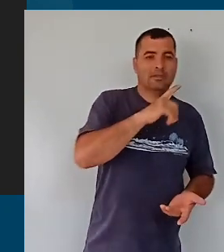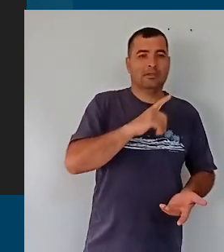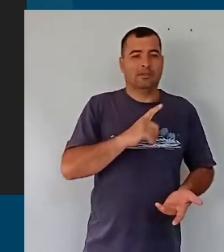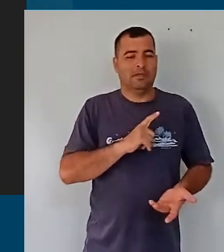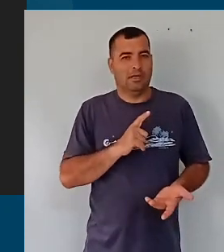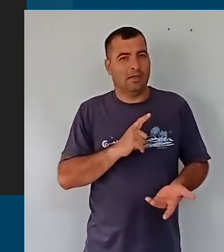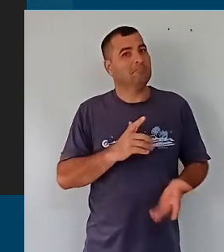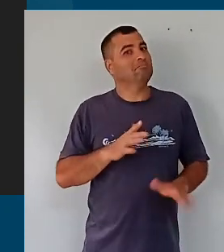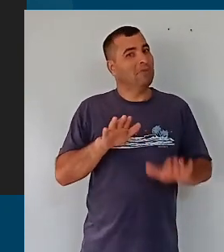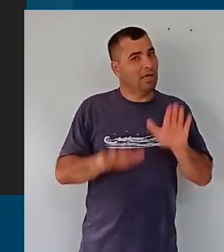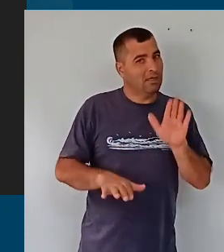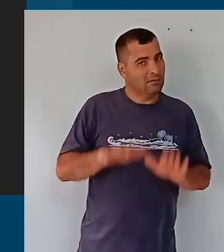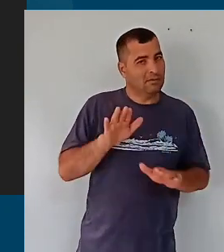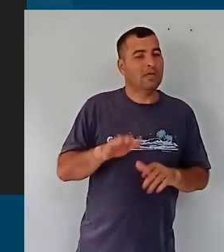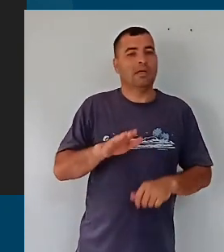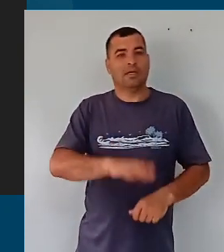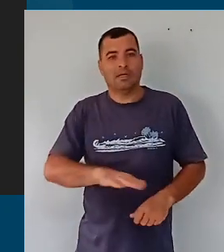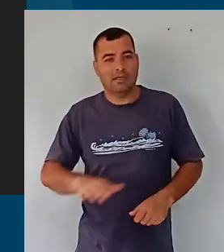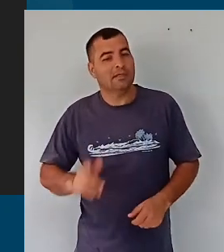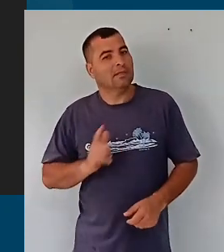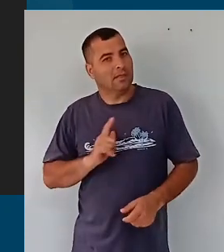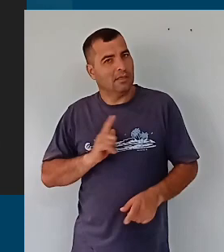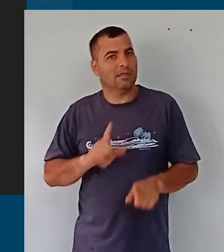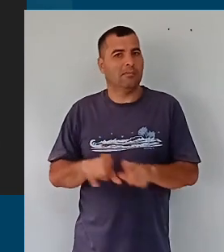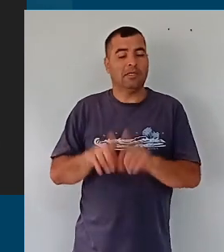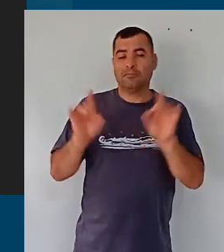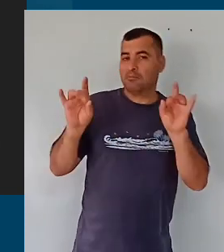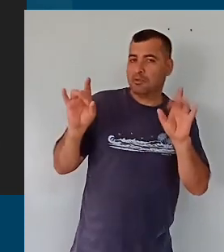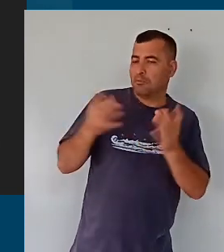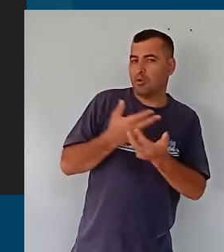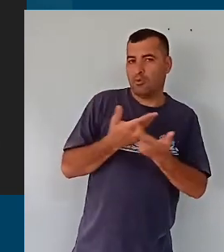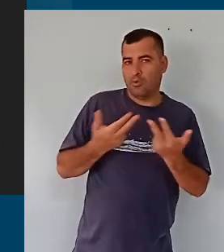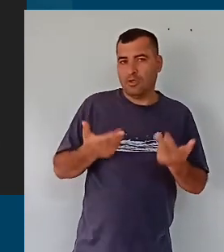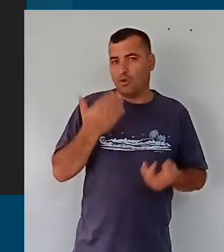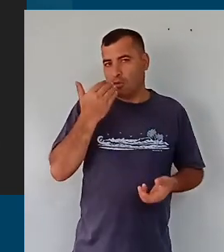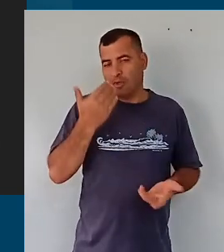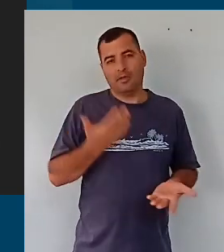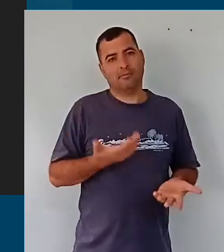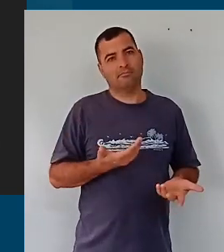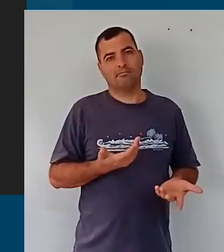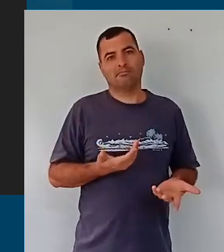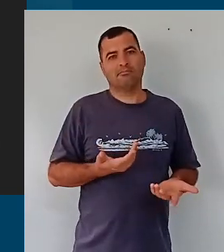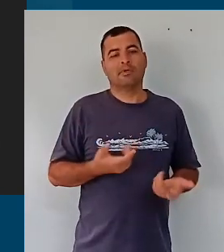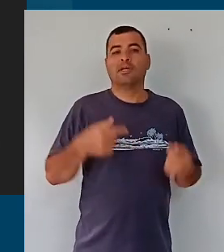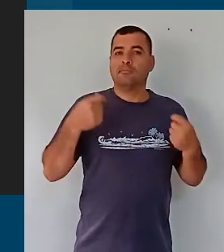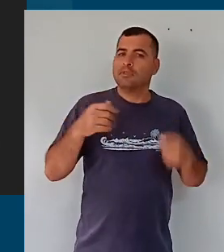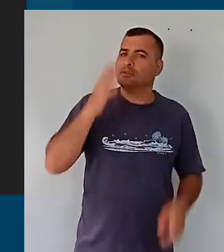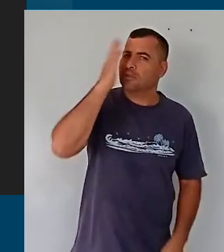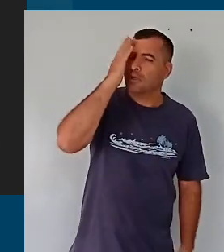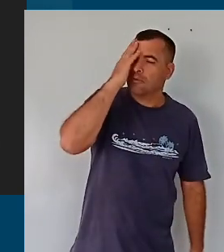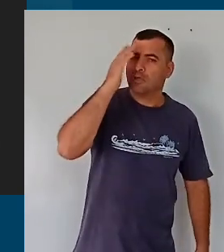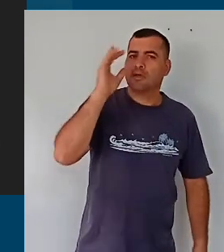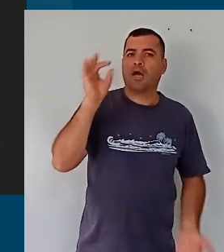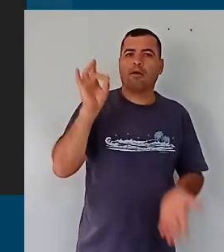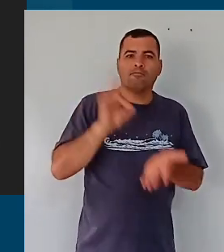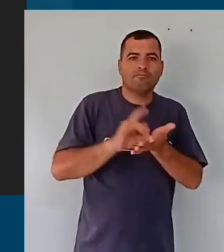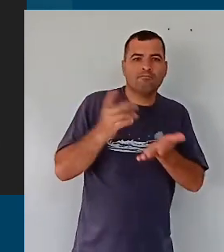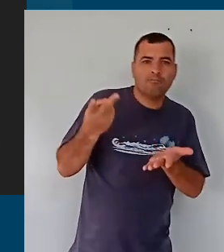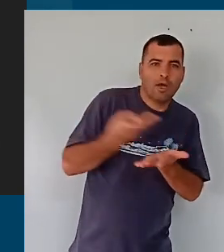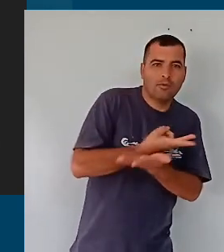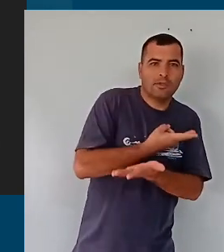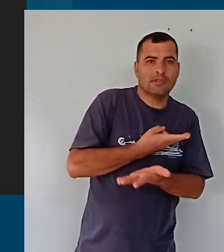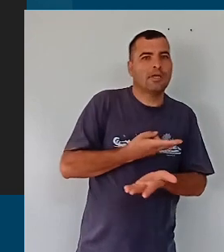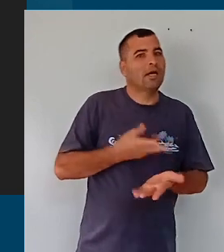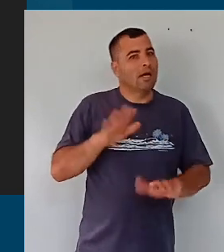das nossas crianças são acometidas. E vocês que estão na ponta sabem bem disso, sabem a realidade tão sofrida